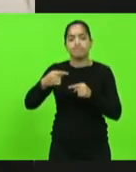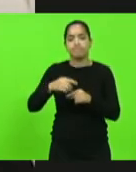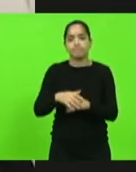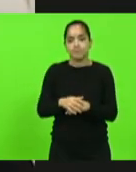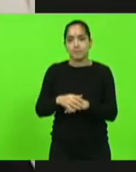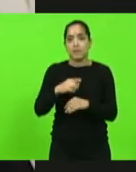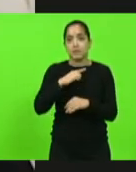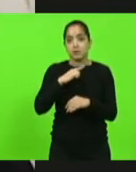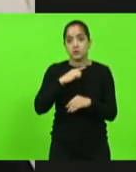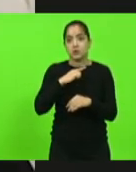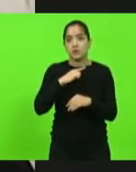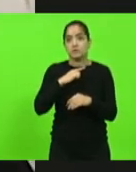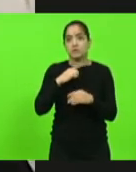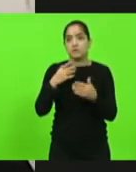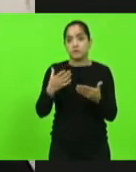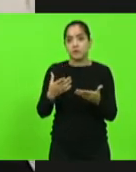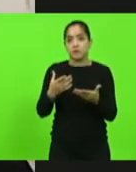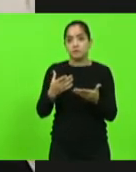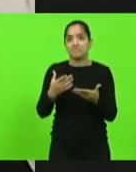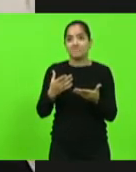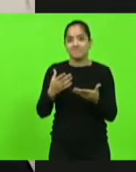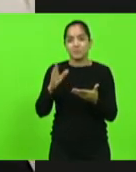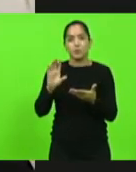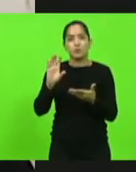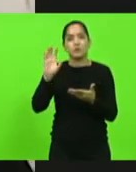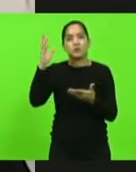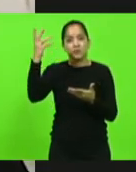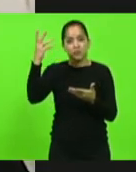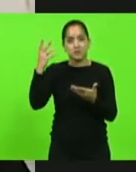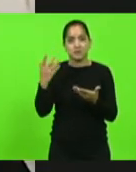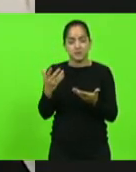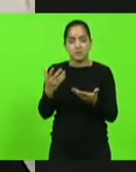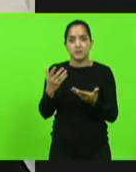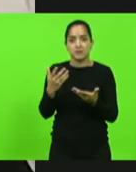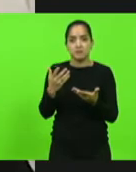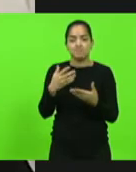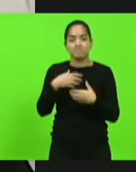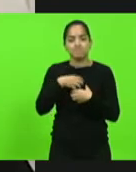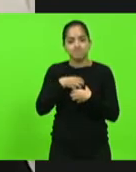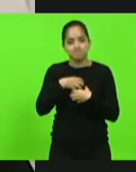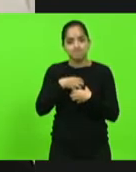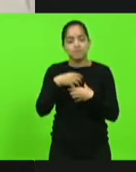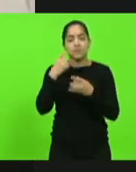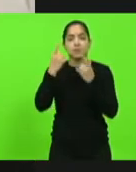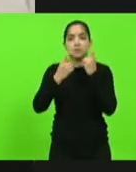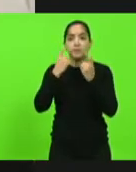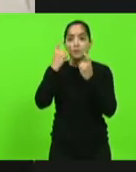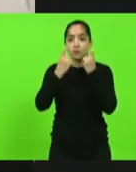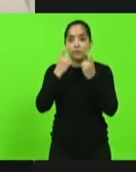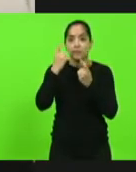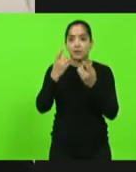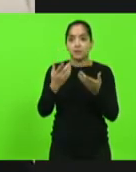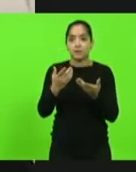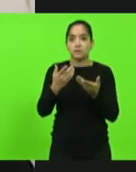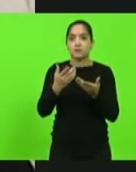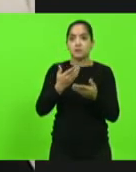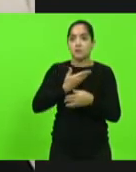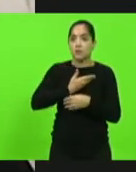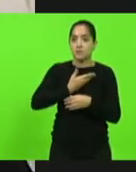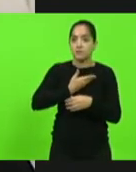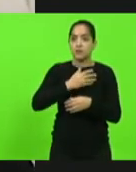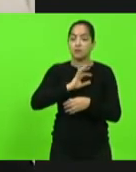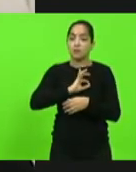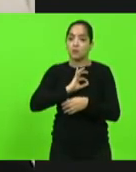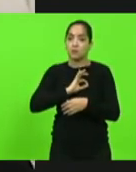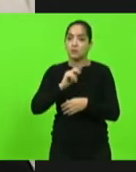tivemos aqui em Santa Catarina um fato que nos deixou bastante, muito consternados mesmo, preocupados. Tivemos um colega nosso, um policial